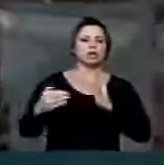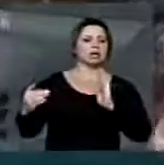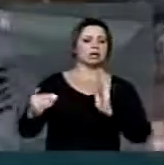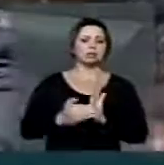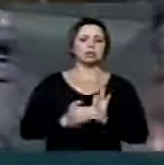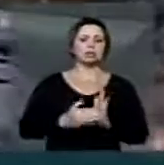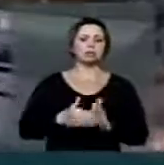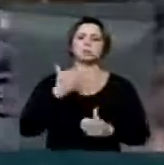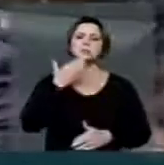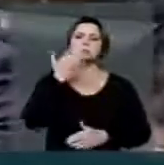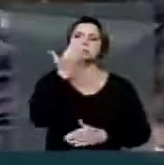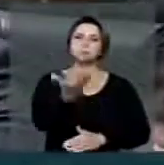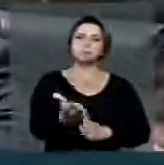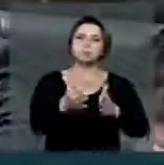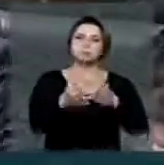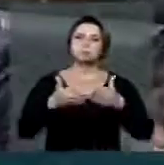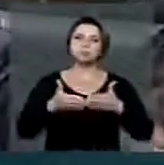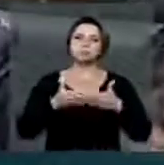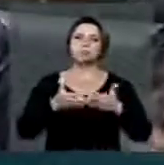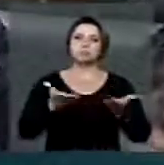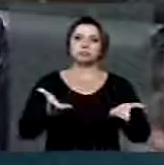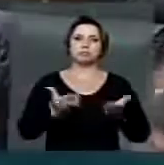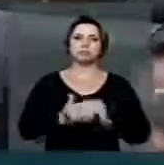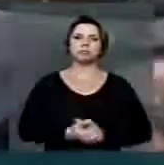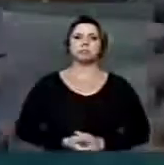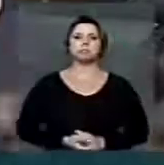Então esse é o apelo que eu faço a vossa excelência, presidente.